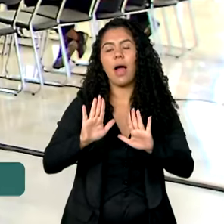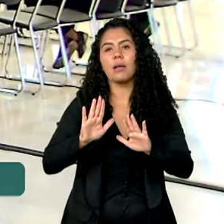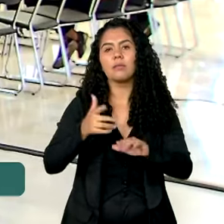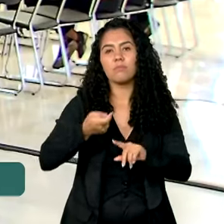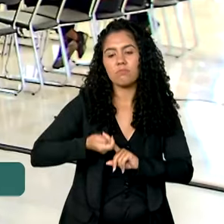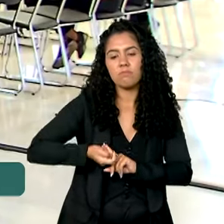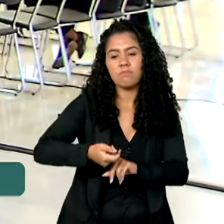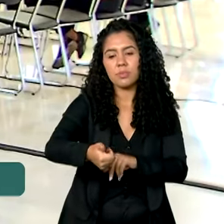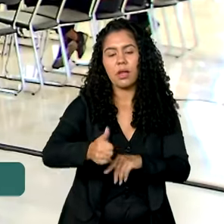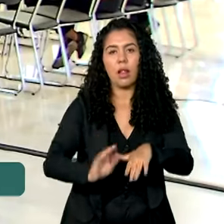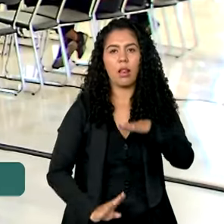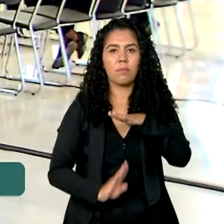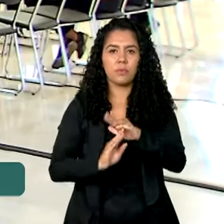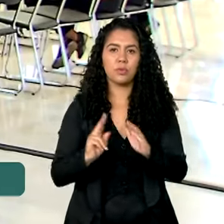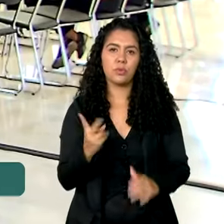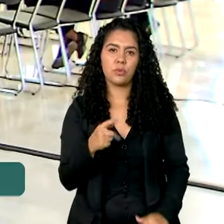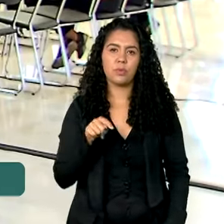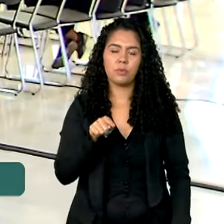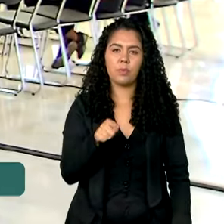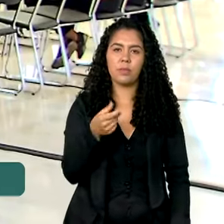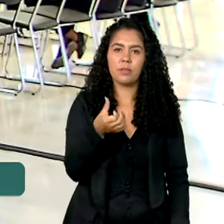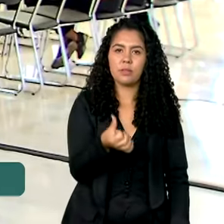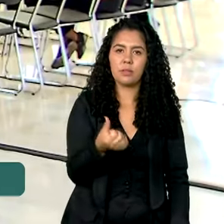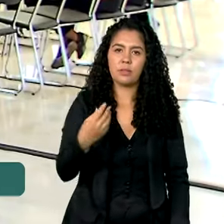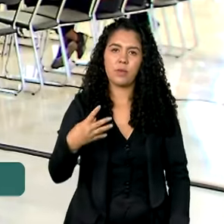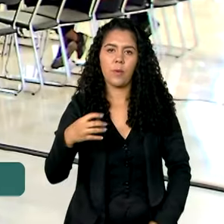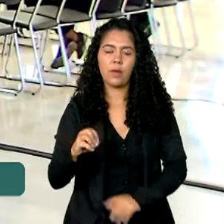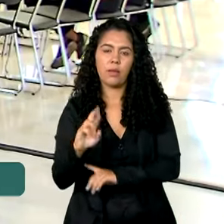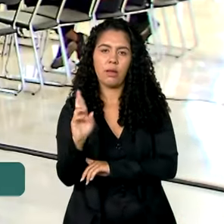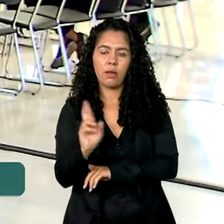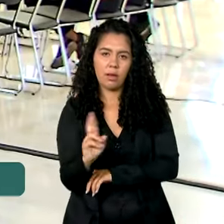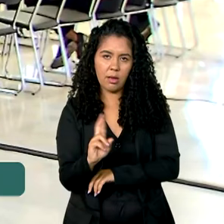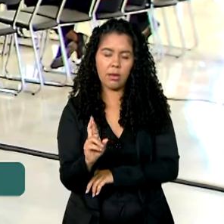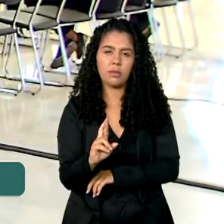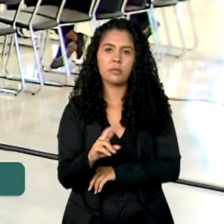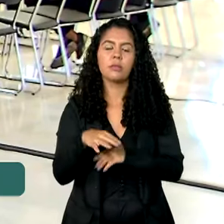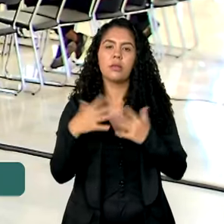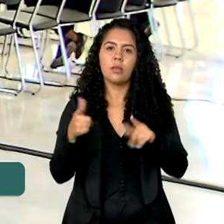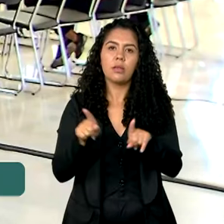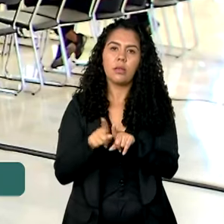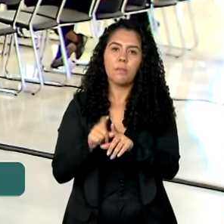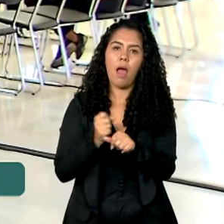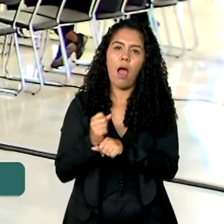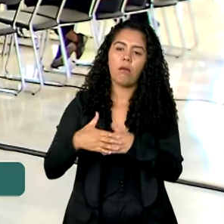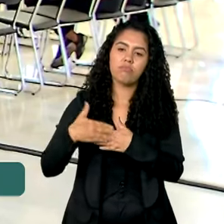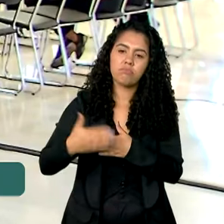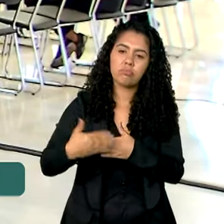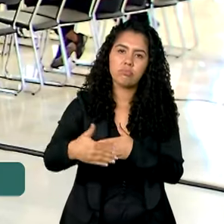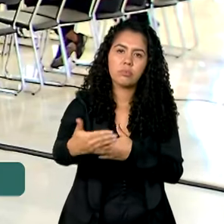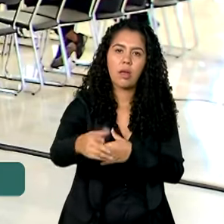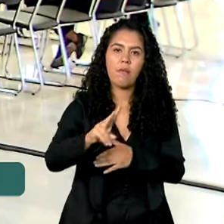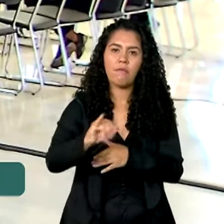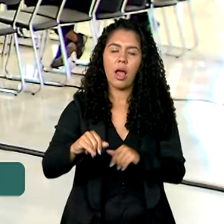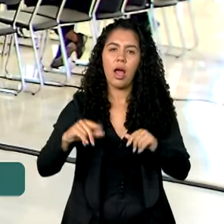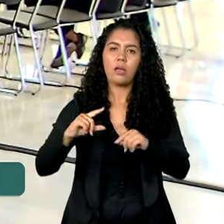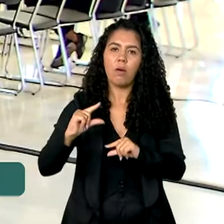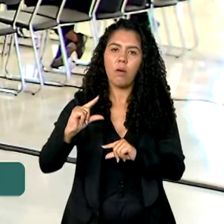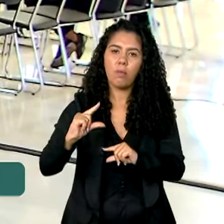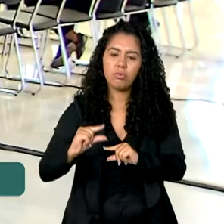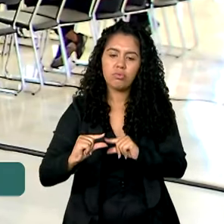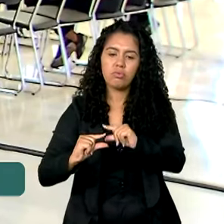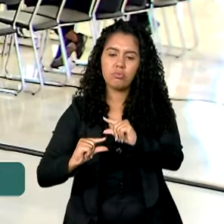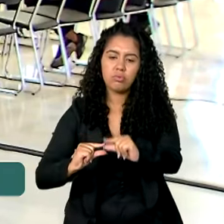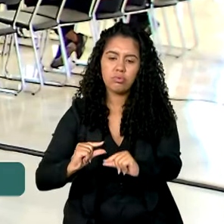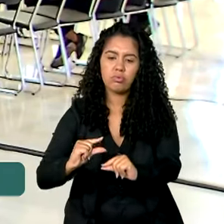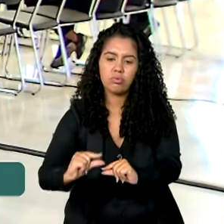inicialmente de R$ 2.640,00 e ao longo dos próximos anos será reduzido gradualmente